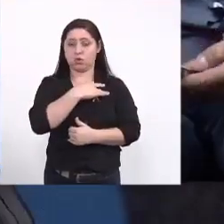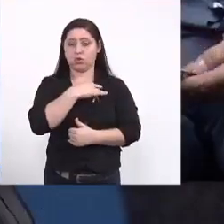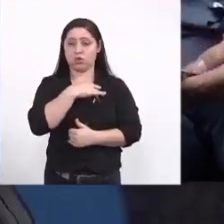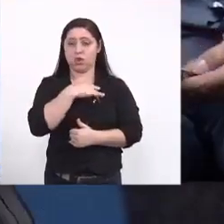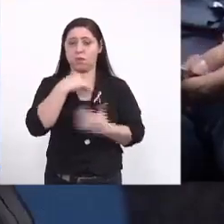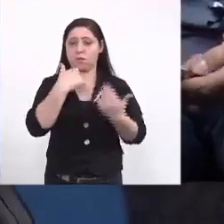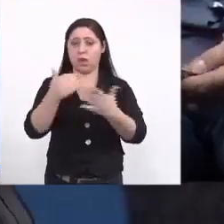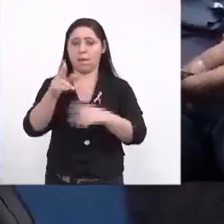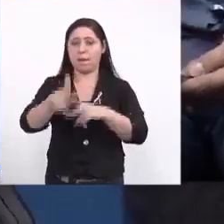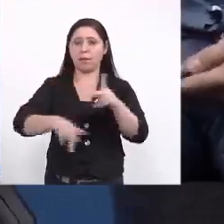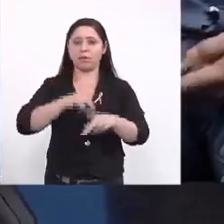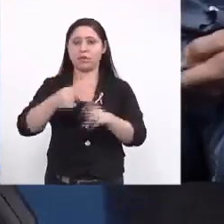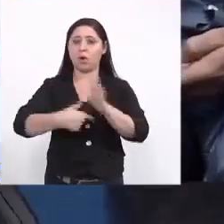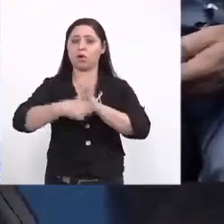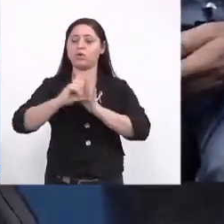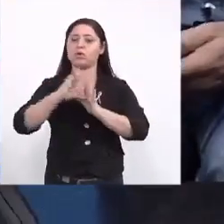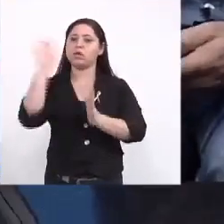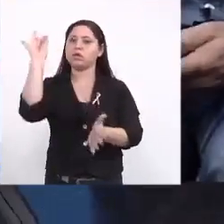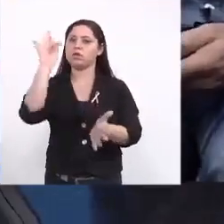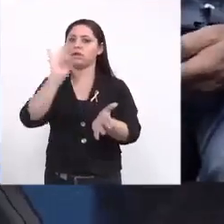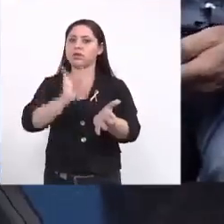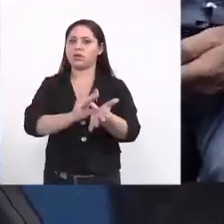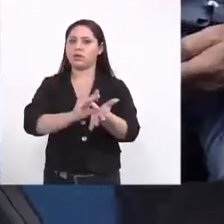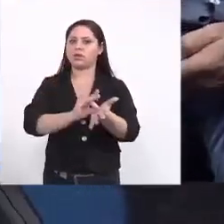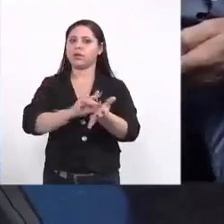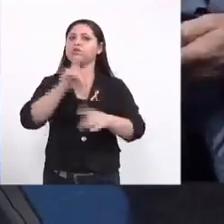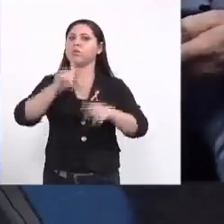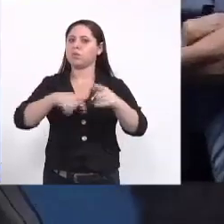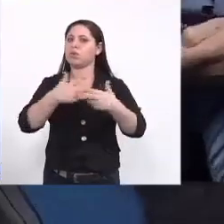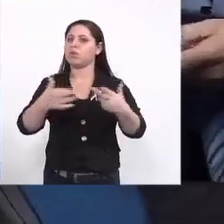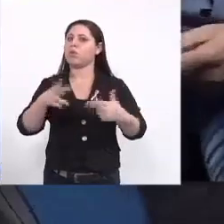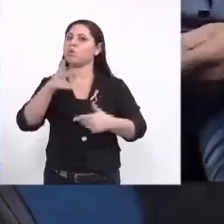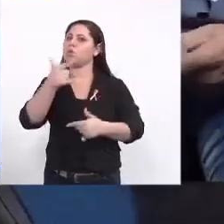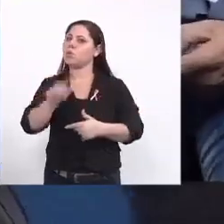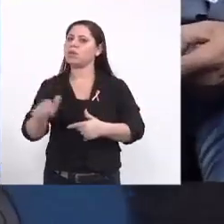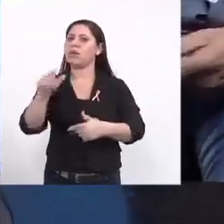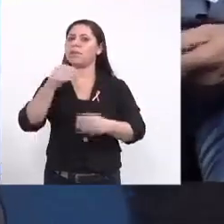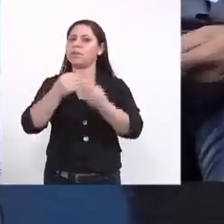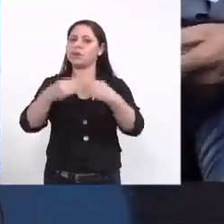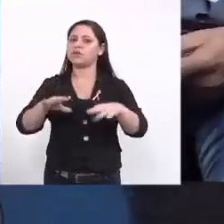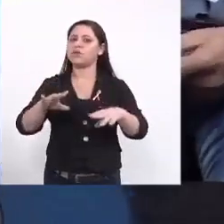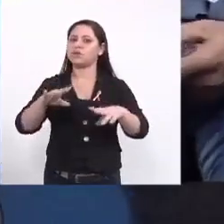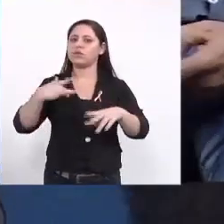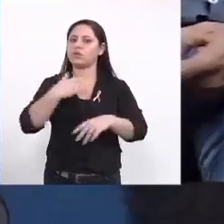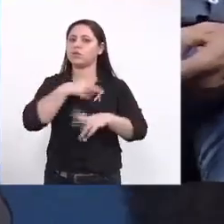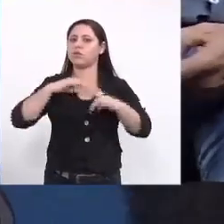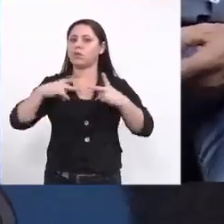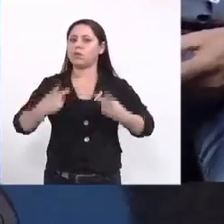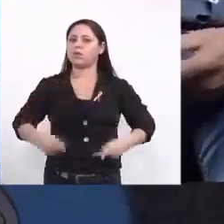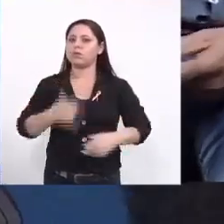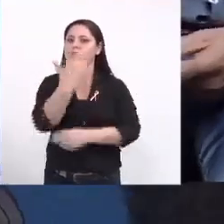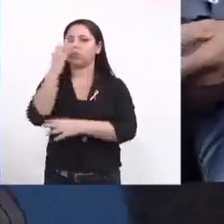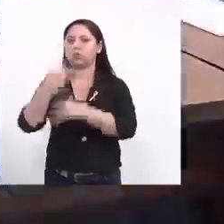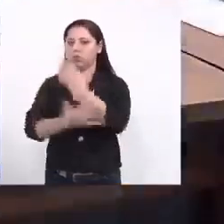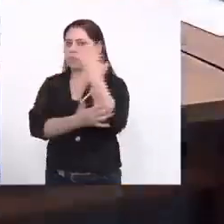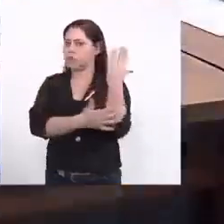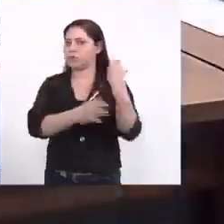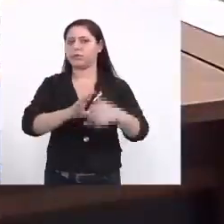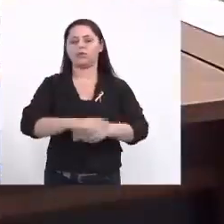passar isso para a população antes de nós termos certeza de que o produto não vai causar efeito tanto a saúde humana quanto a saúde ambiental